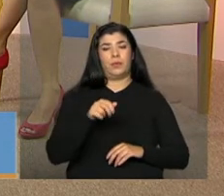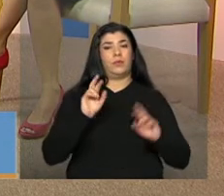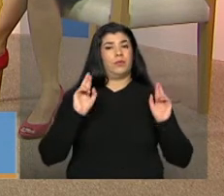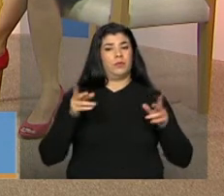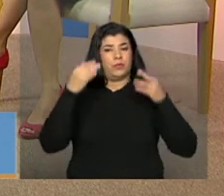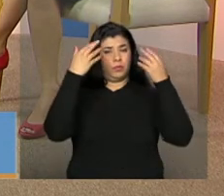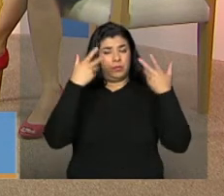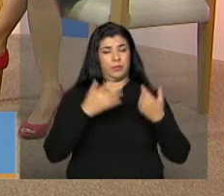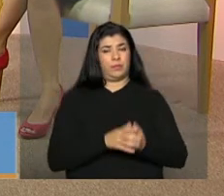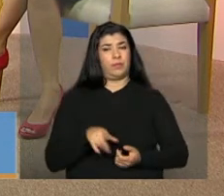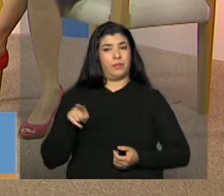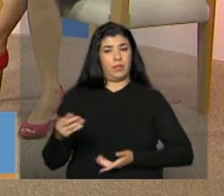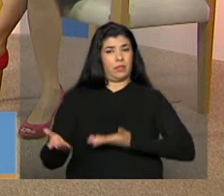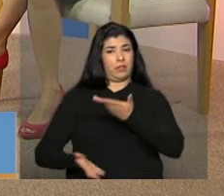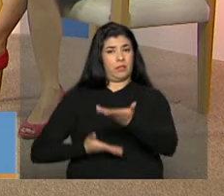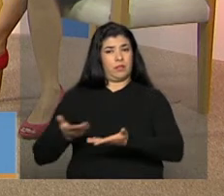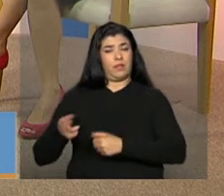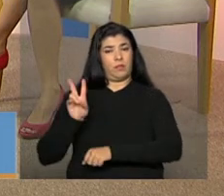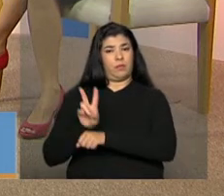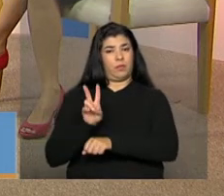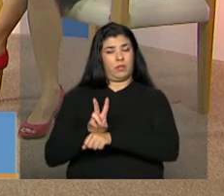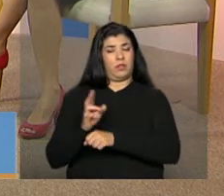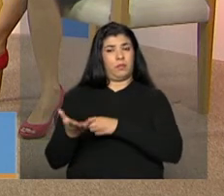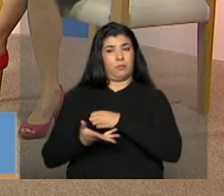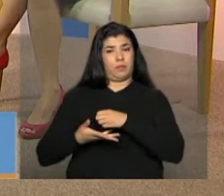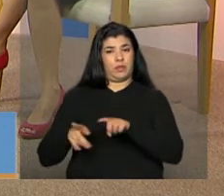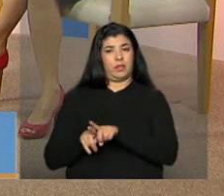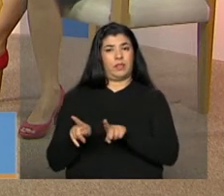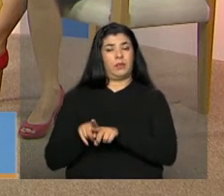divididos em proteção social básica e proteção social especial.